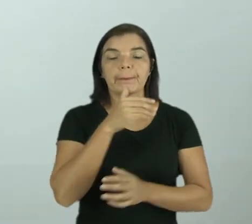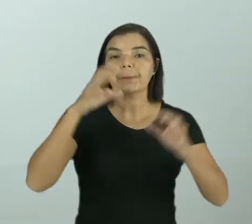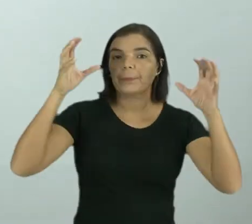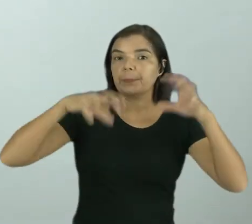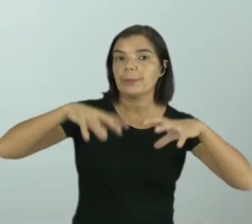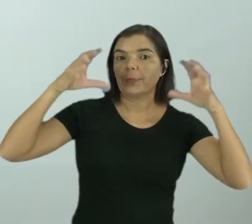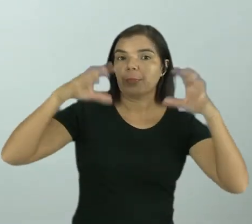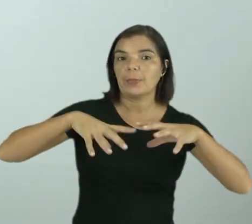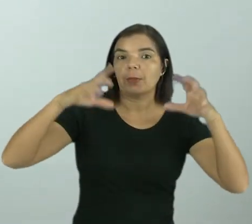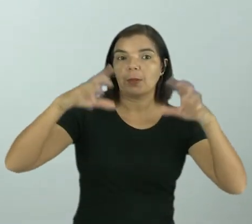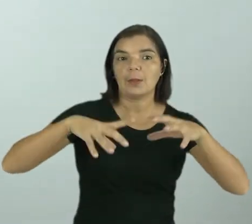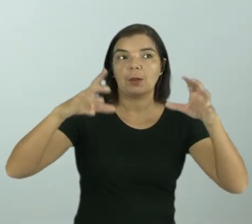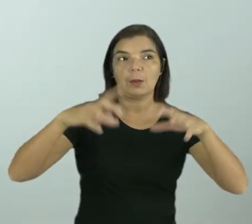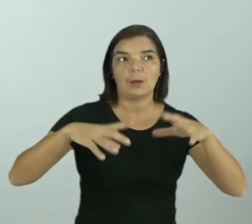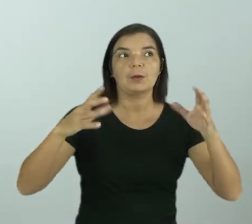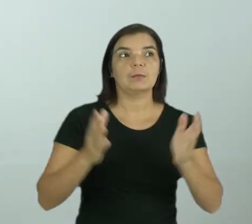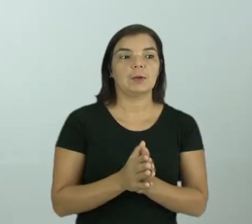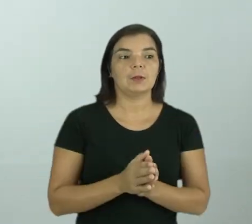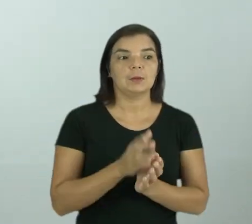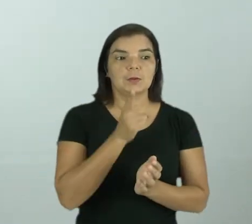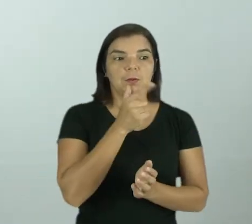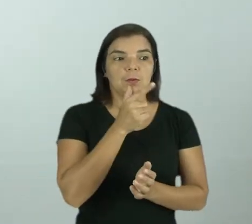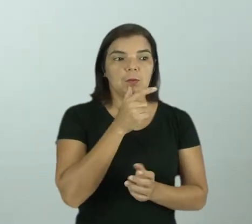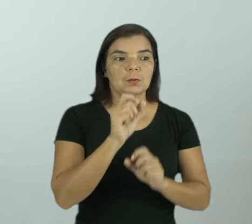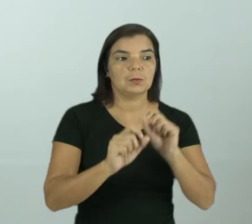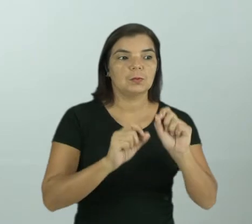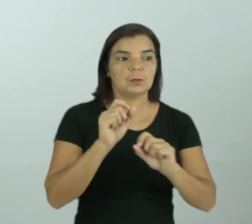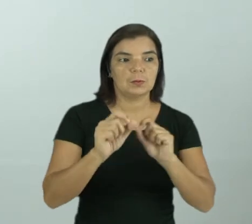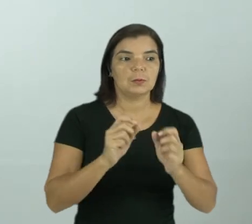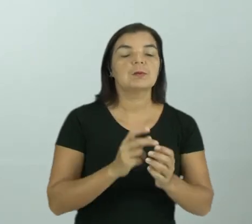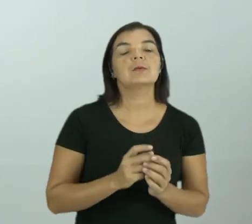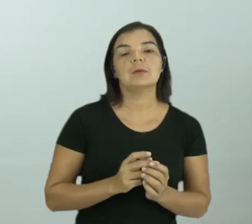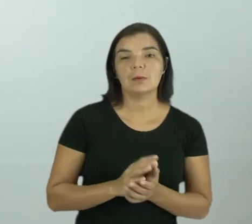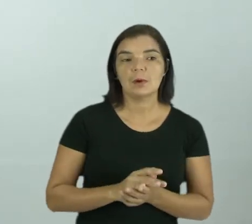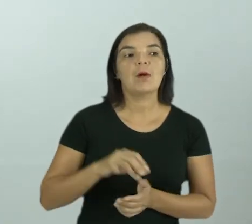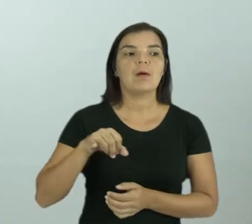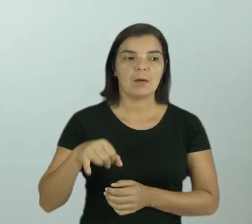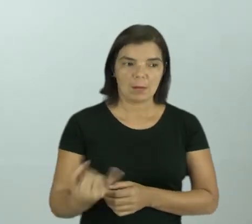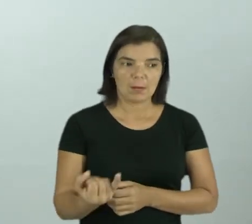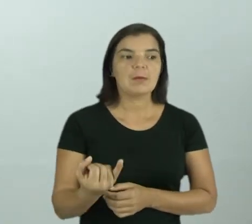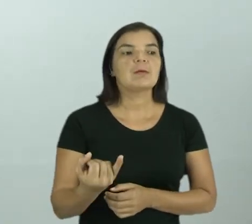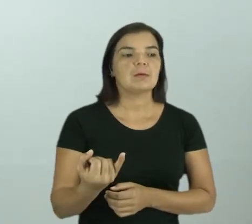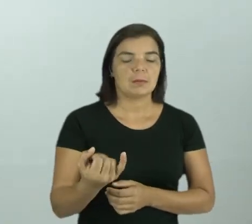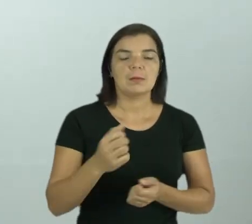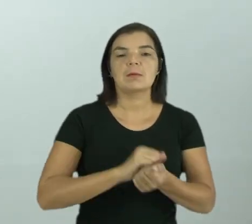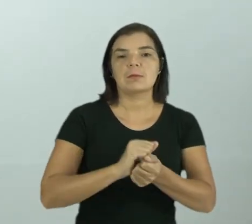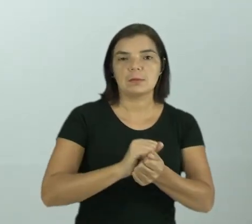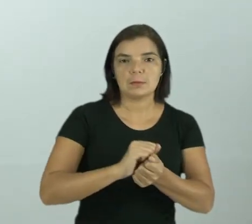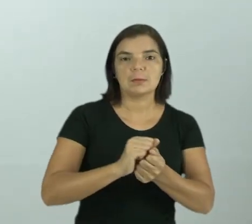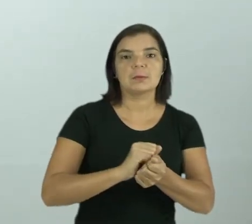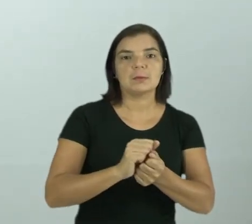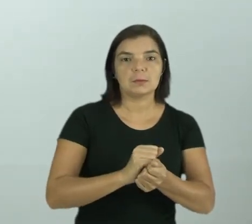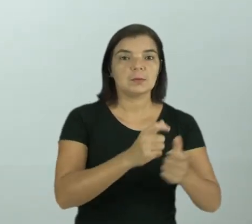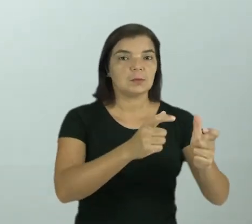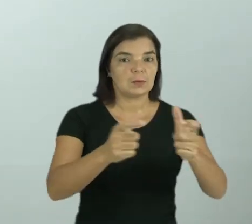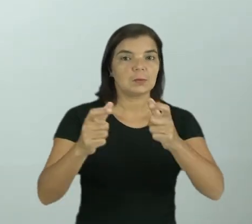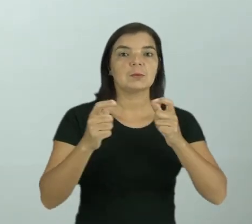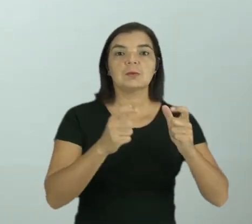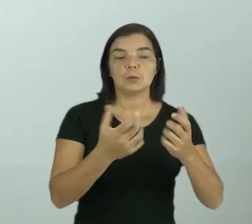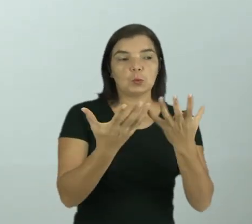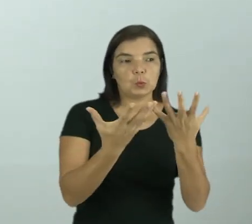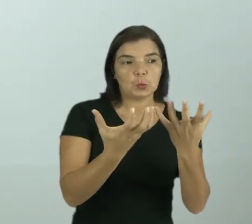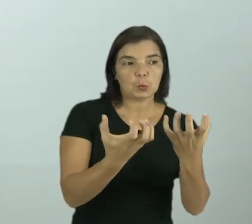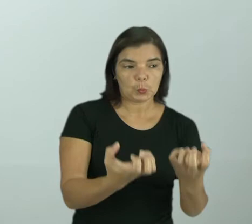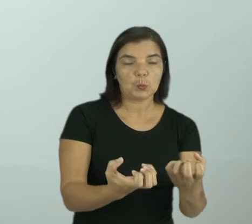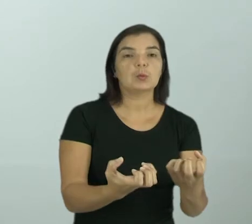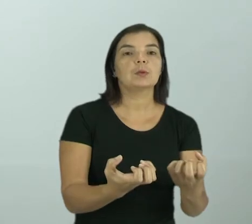chovem, faz aquela represa. E elas ali aproveitam aquela água para lavar as suas roupas. em regiões de seca,